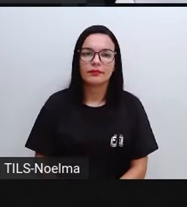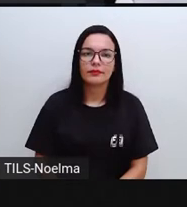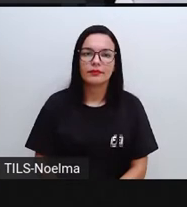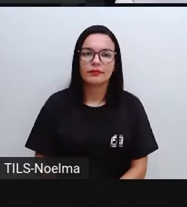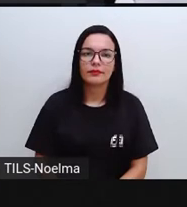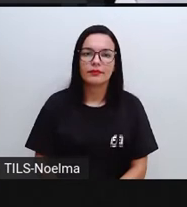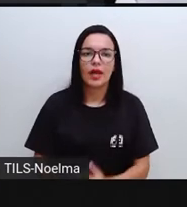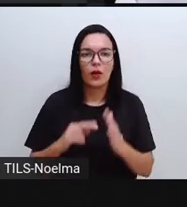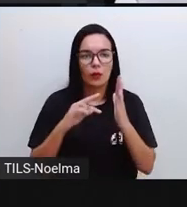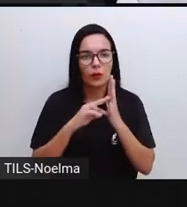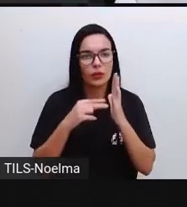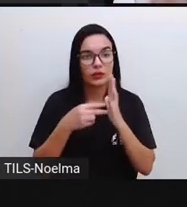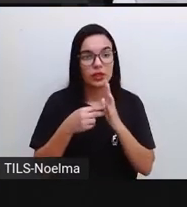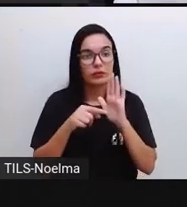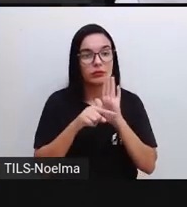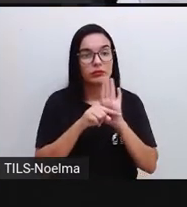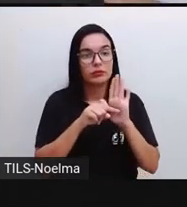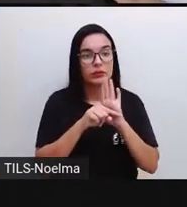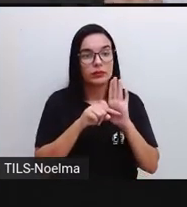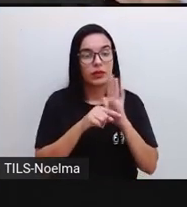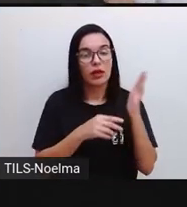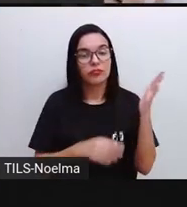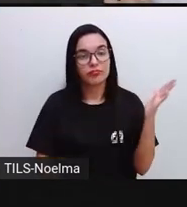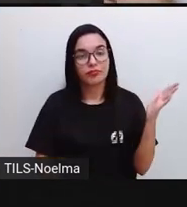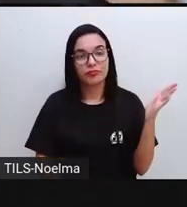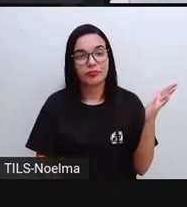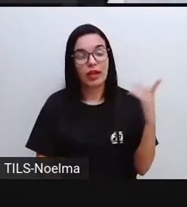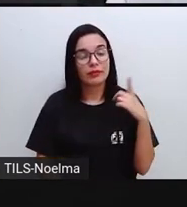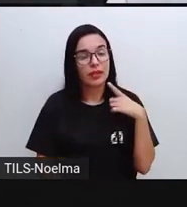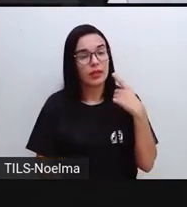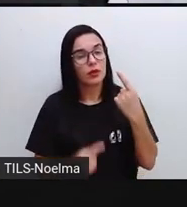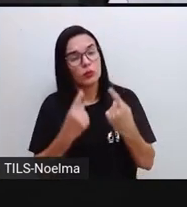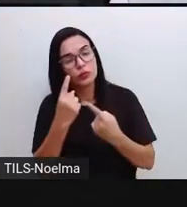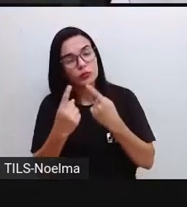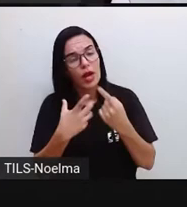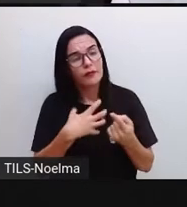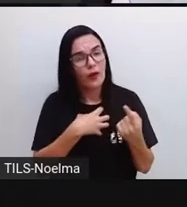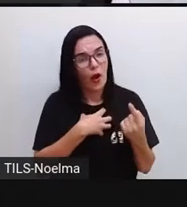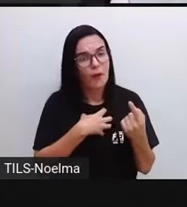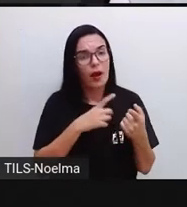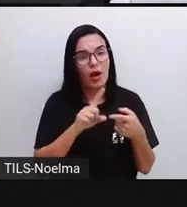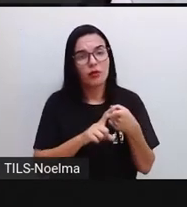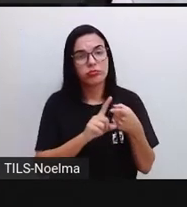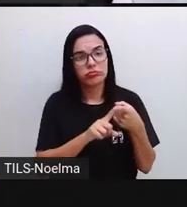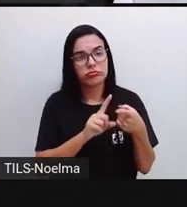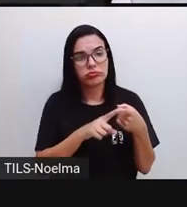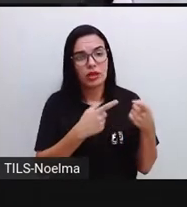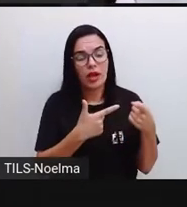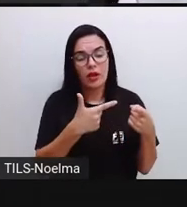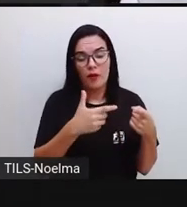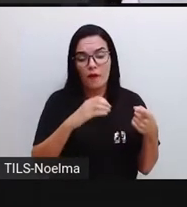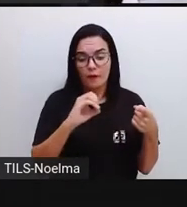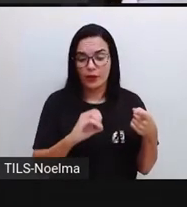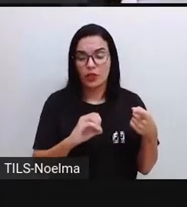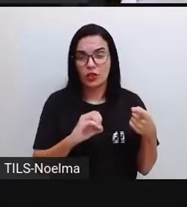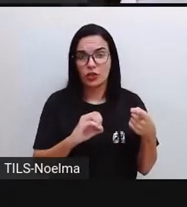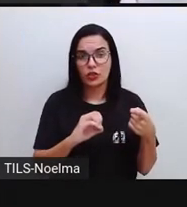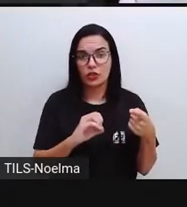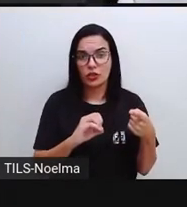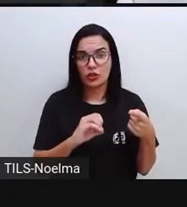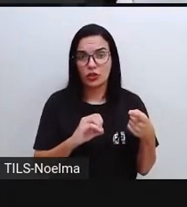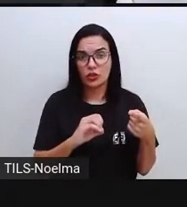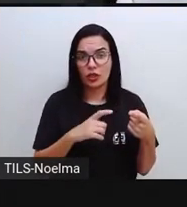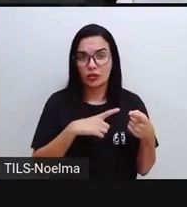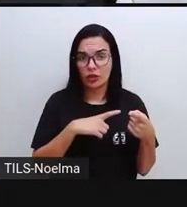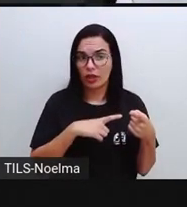subtração. Então, como é que André... Uma das estratégias que André usou aí para contar. Então,